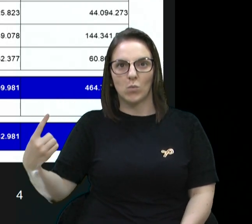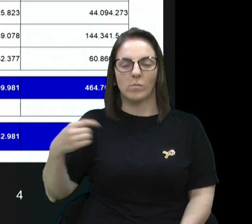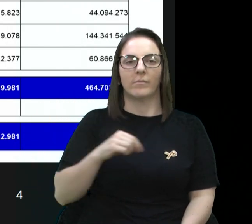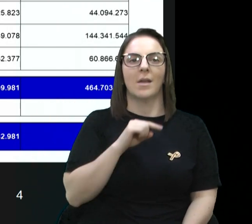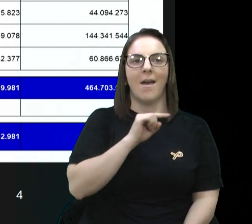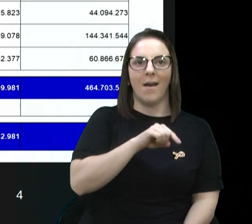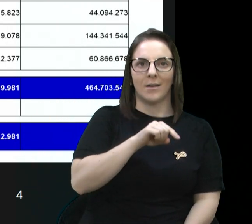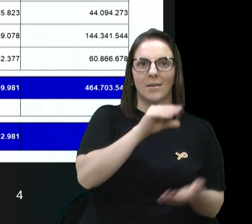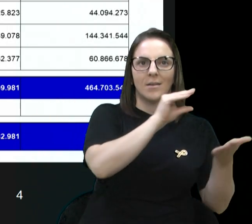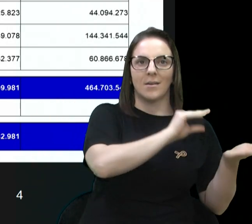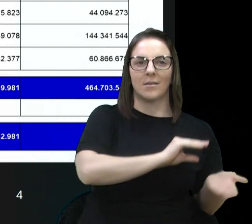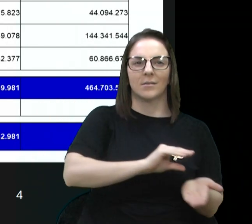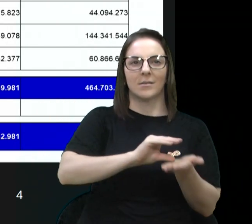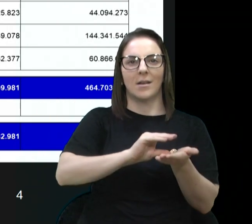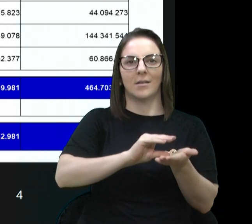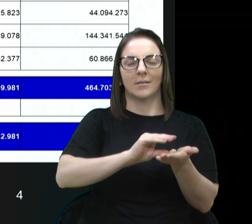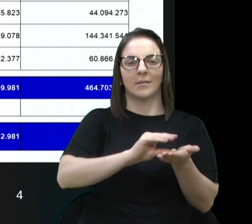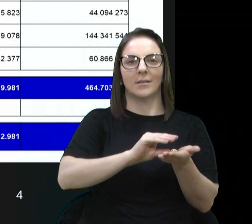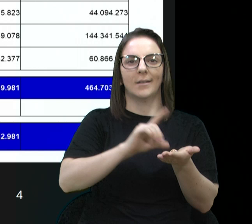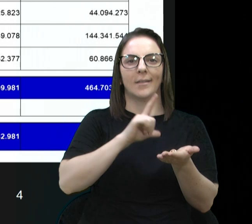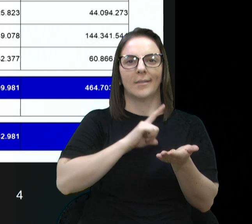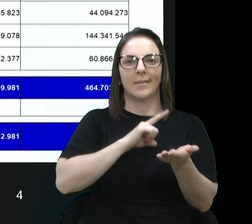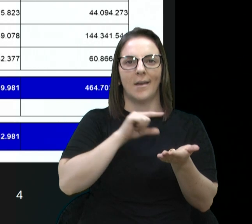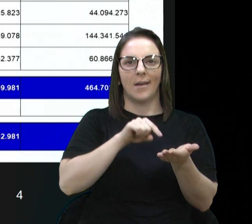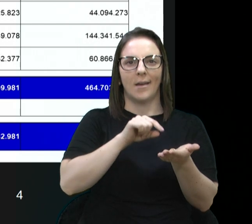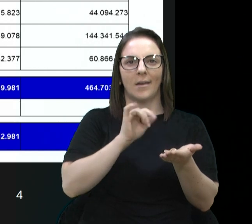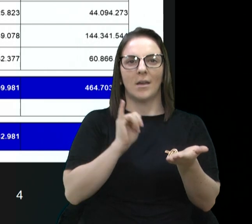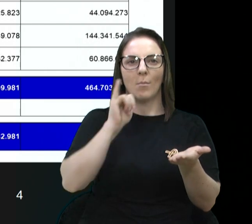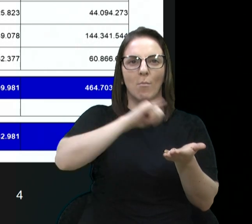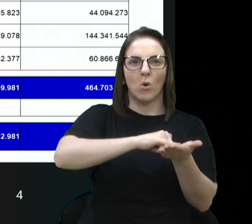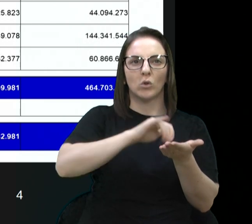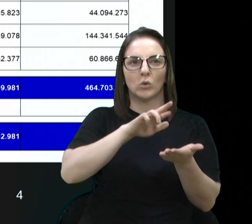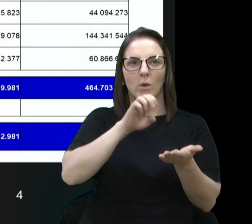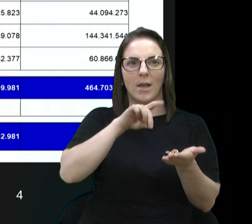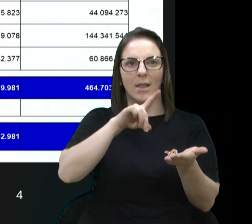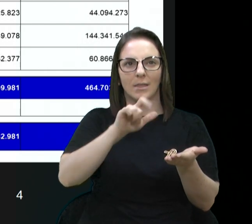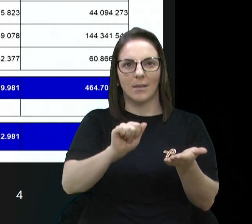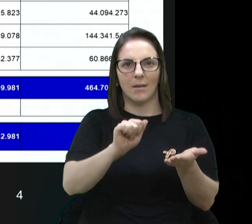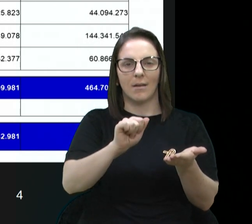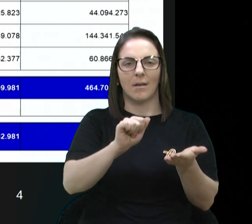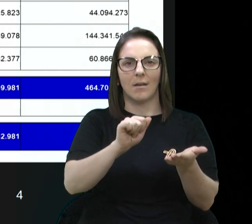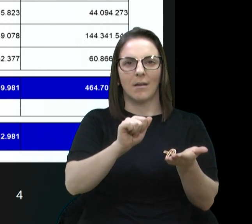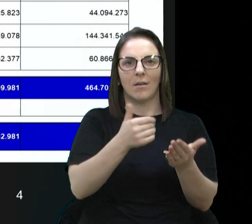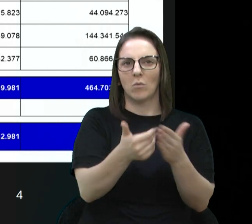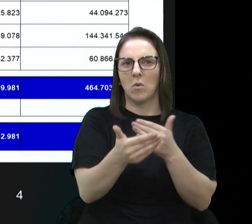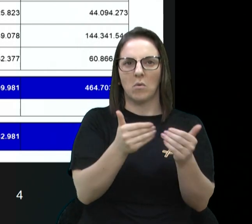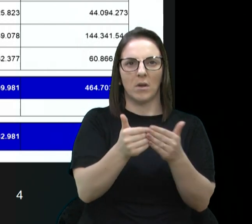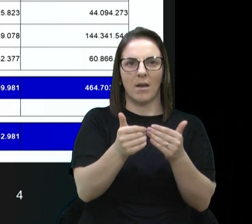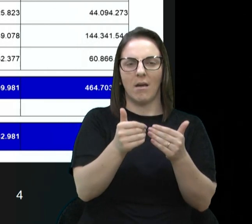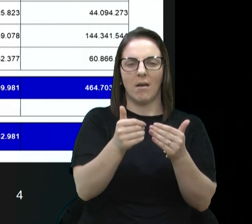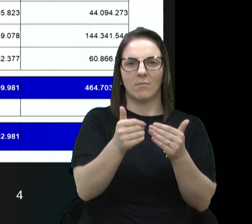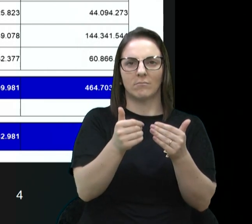Receitas resultantes do imposto de renda, provimento de qualquer natureza.